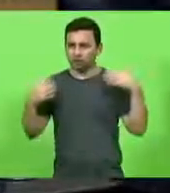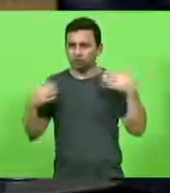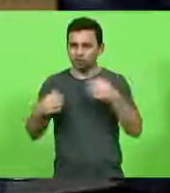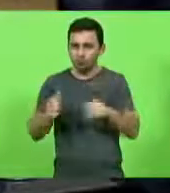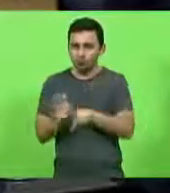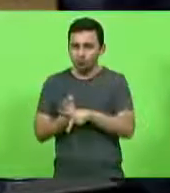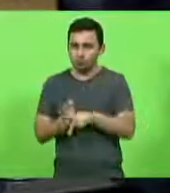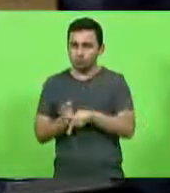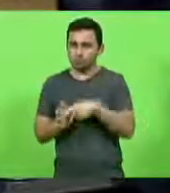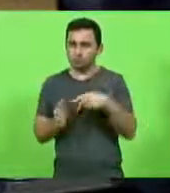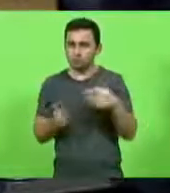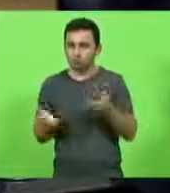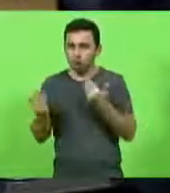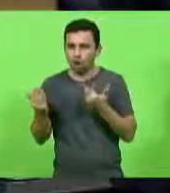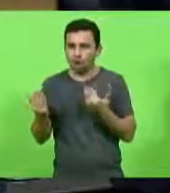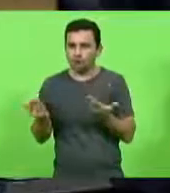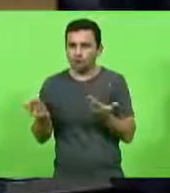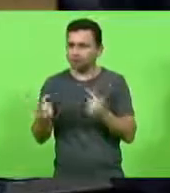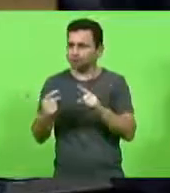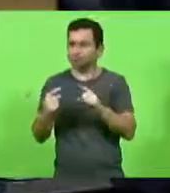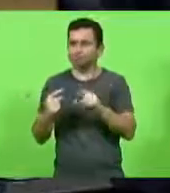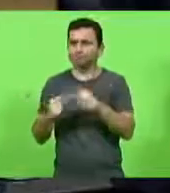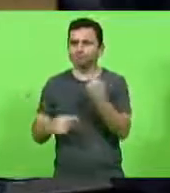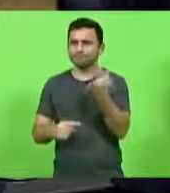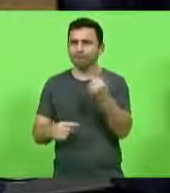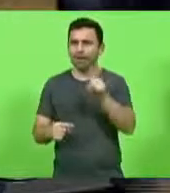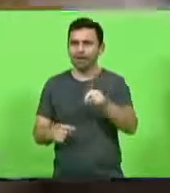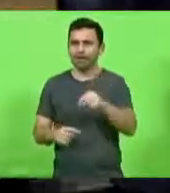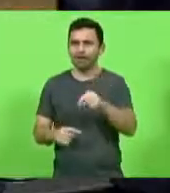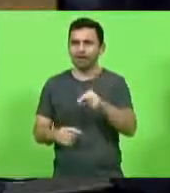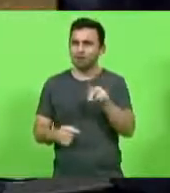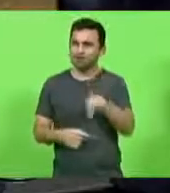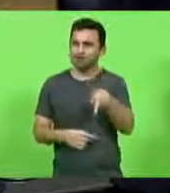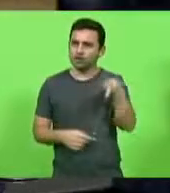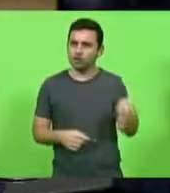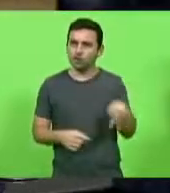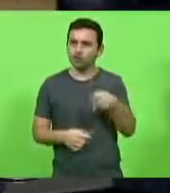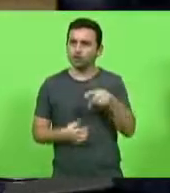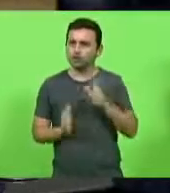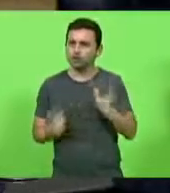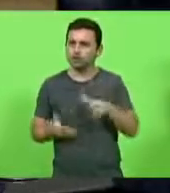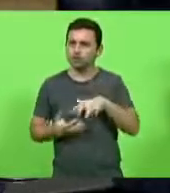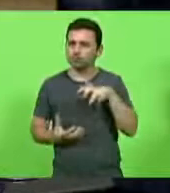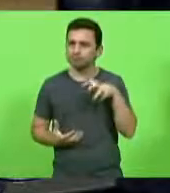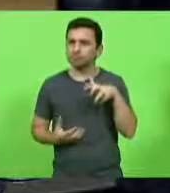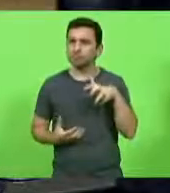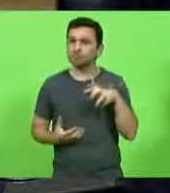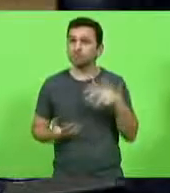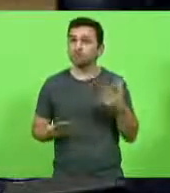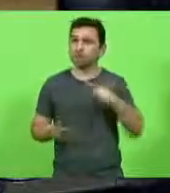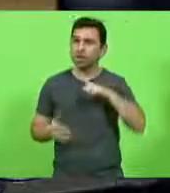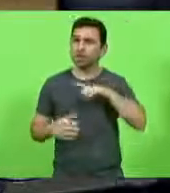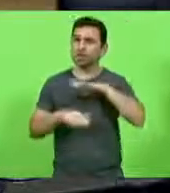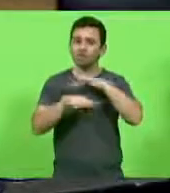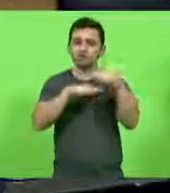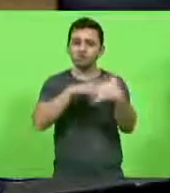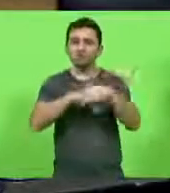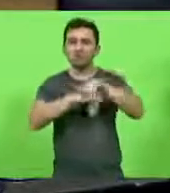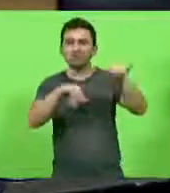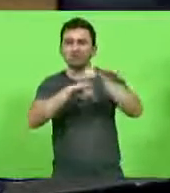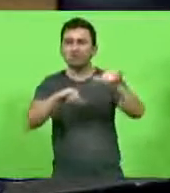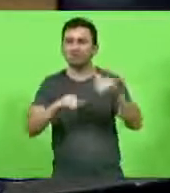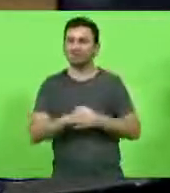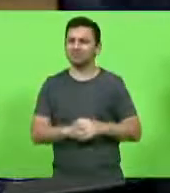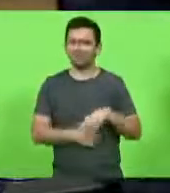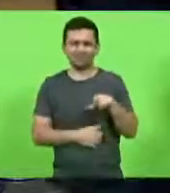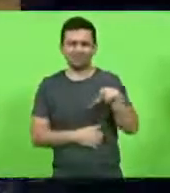um professor universitário. Hoje, as plataformas digitais, é um mecanismo tão legal de você expressar a sua crença. Agora, fazer